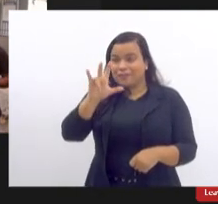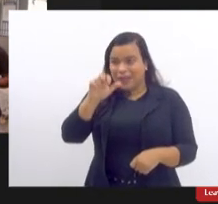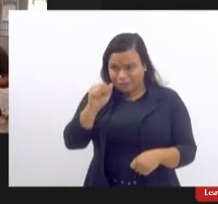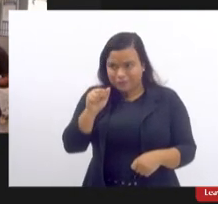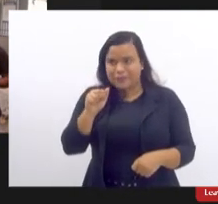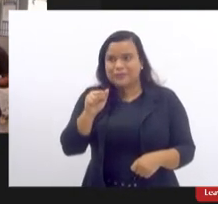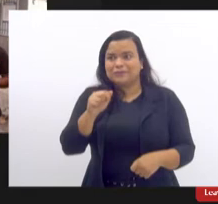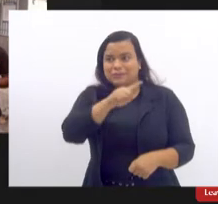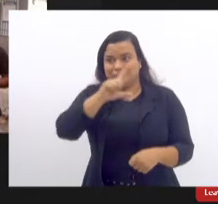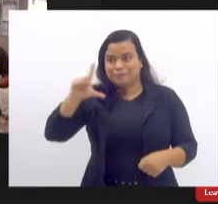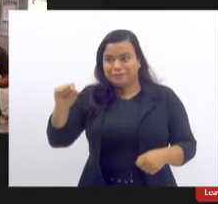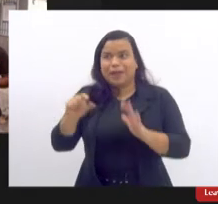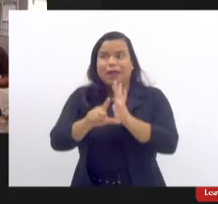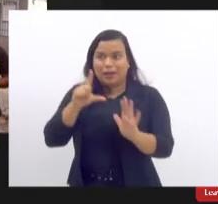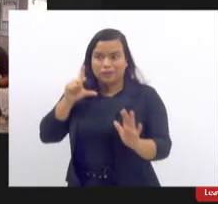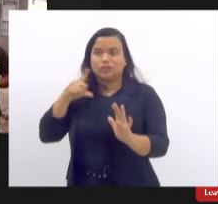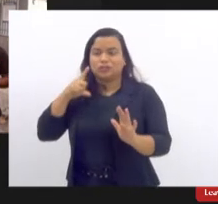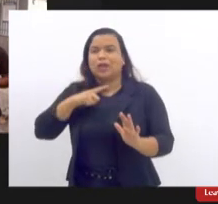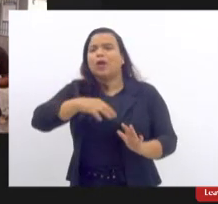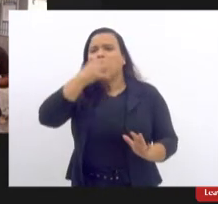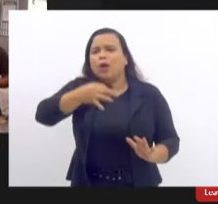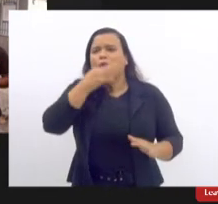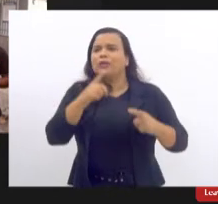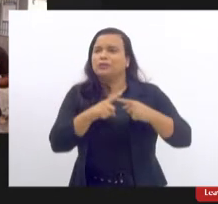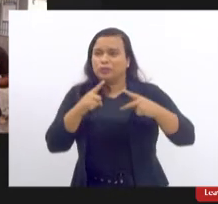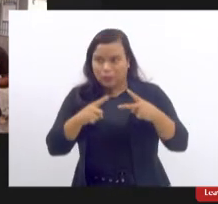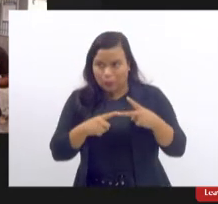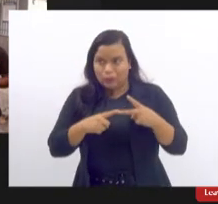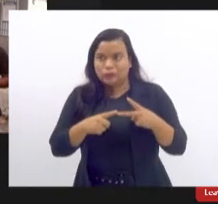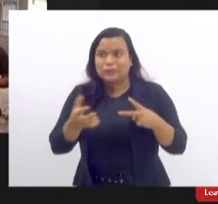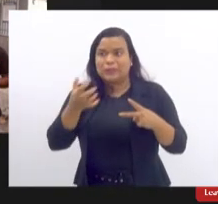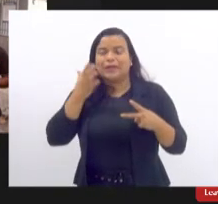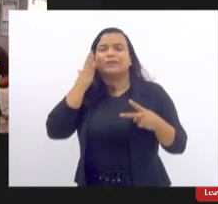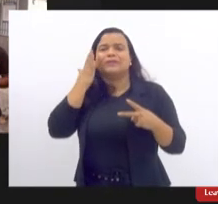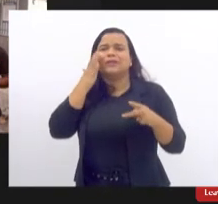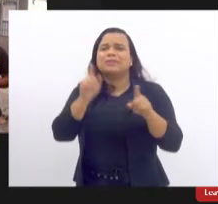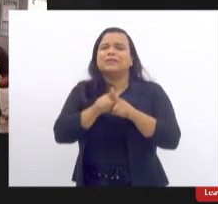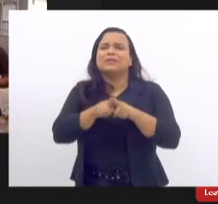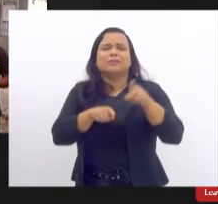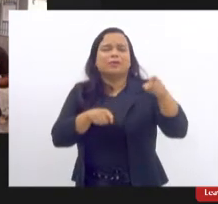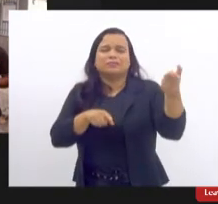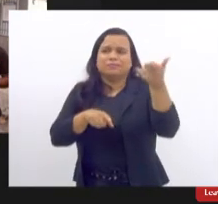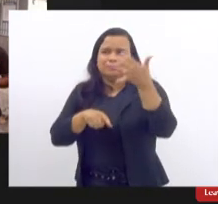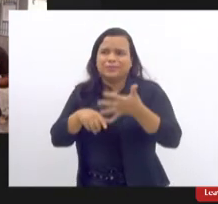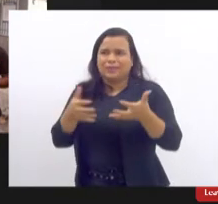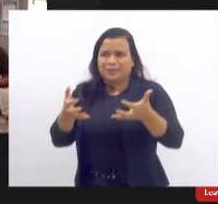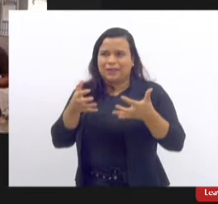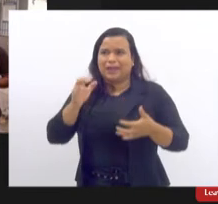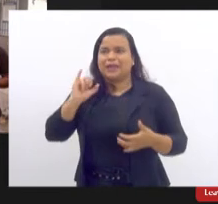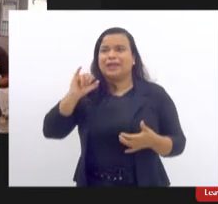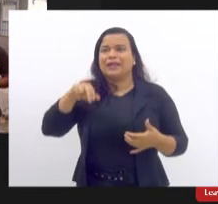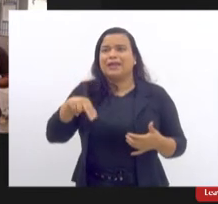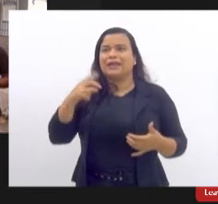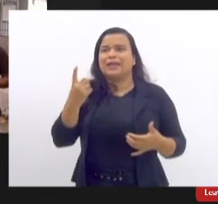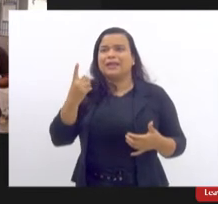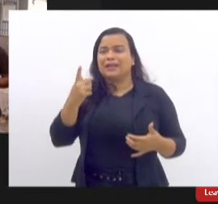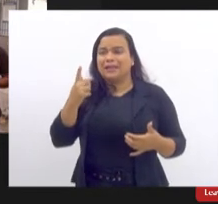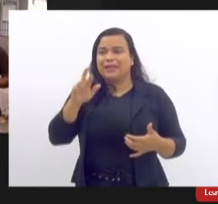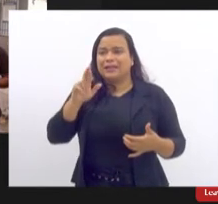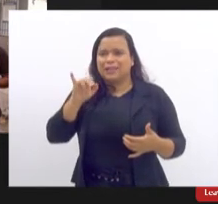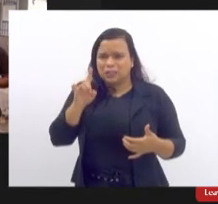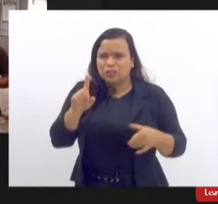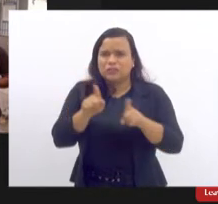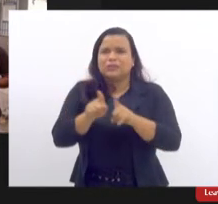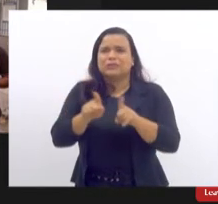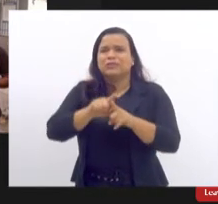aqui que eu quero ouvir e quero que eventualmente comente a Ingrid pediu e a Joana Novaes